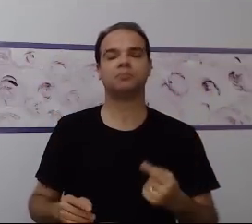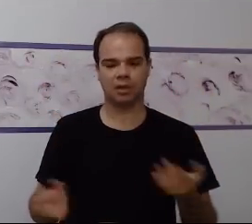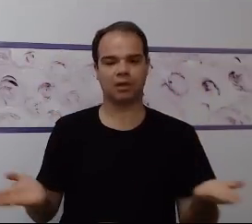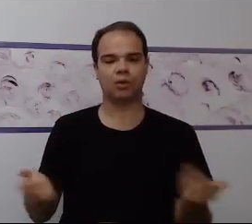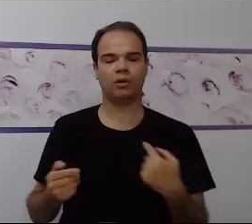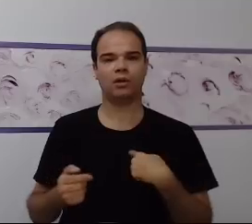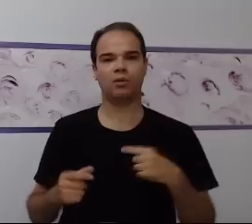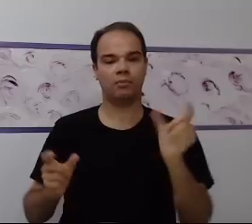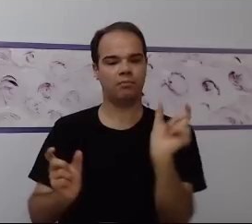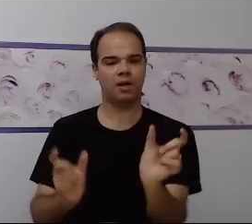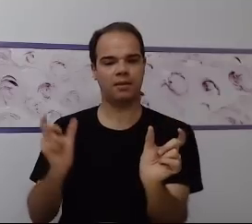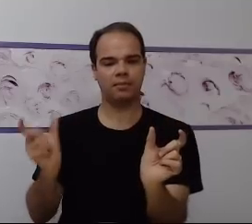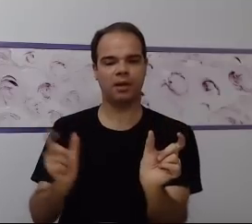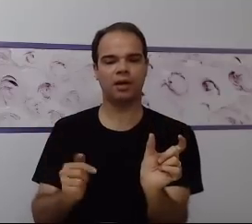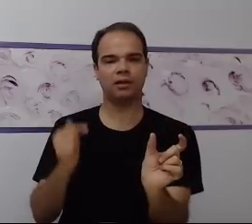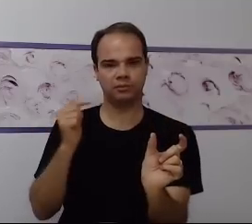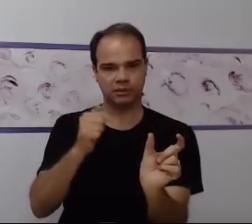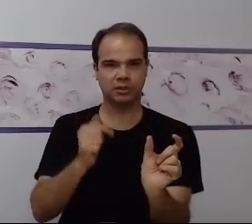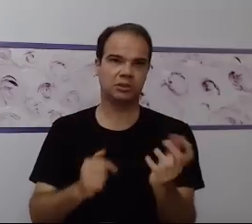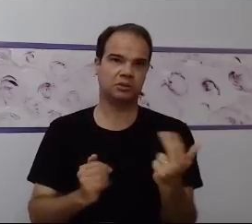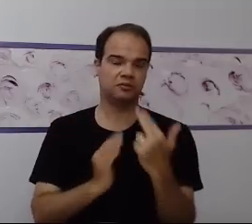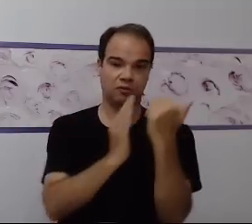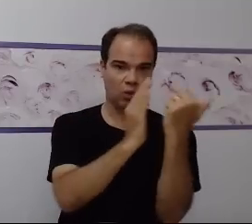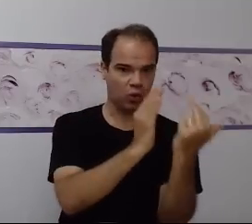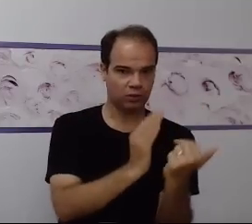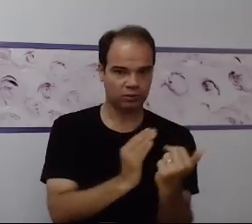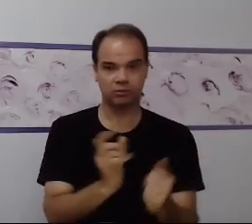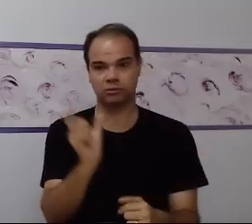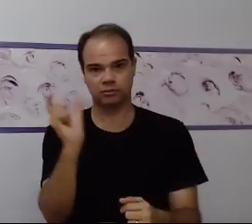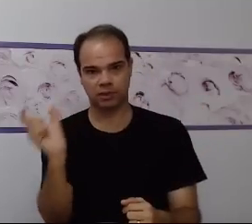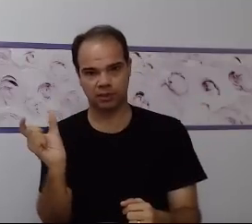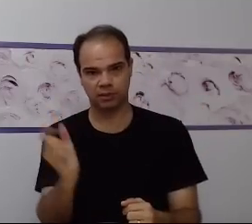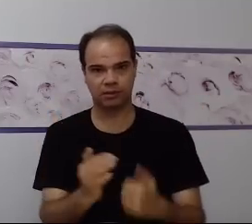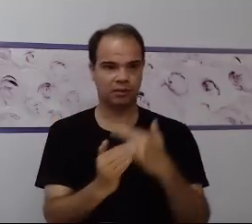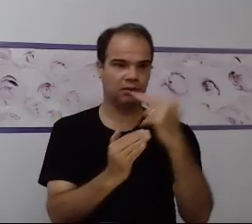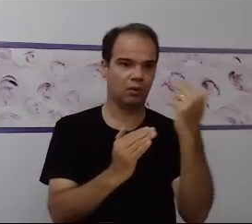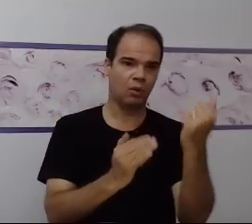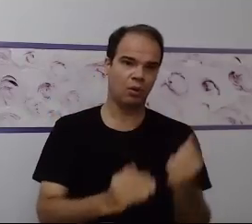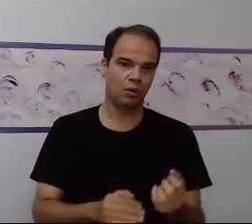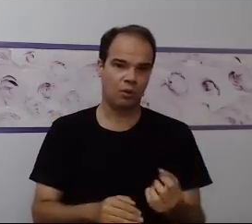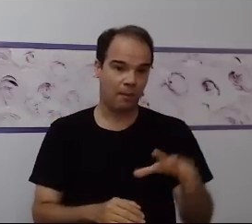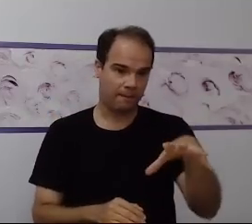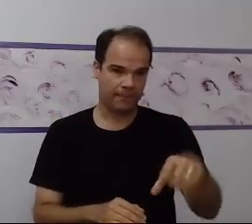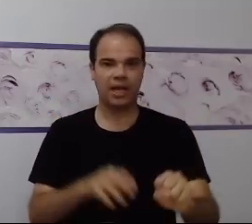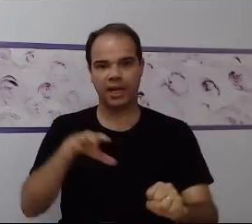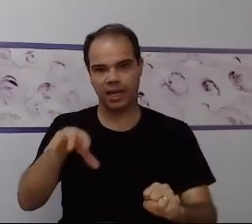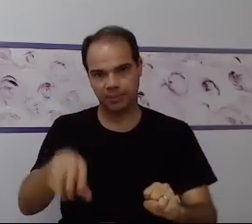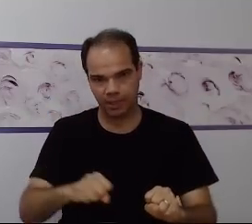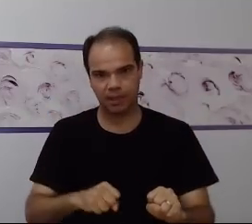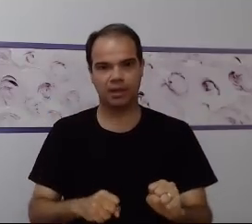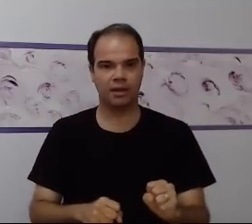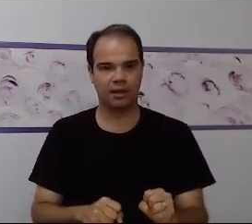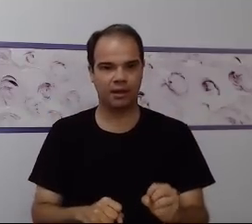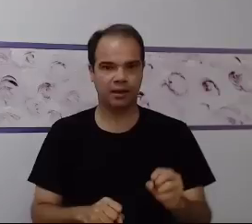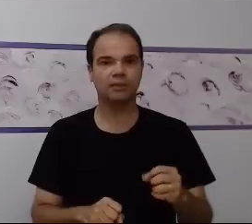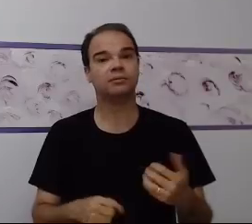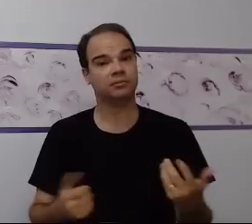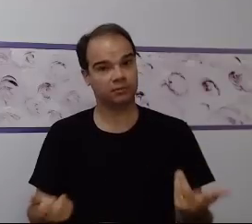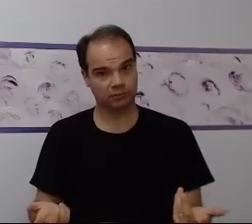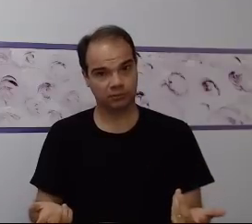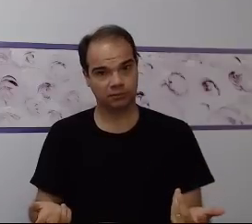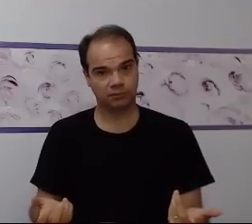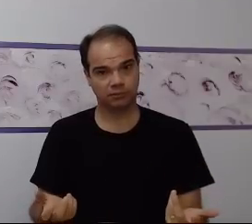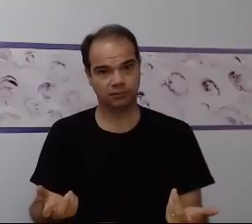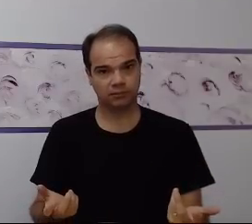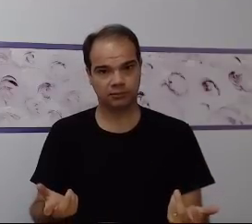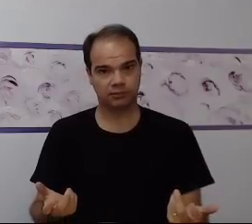trabalhar o pareamento com o pareamento de imagens, com o pareamento de sólidos, no caso, de objetos concretos, eu